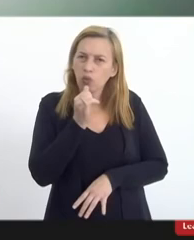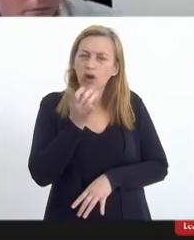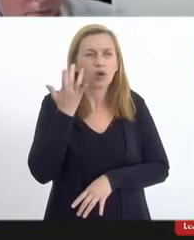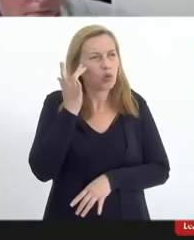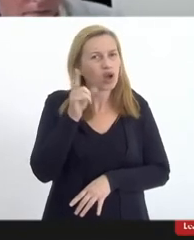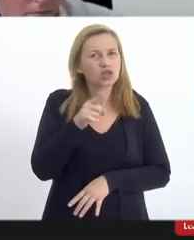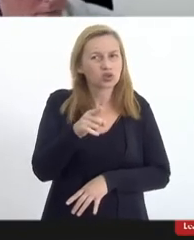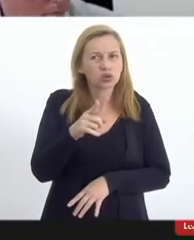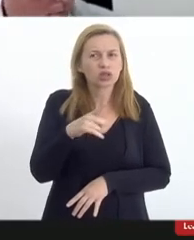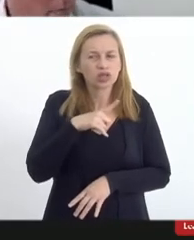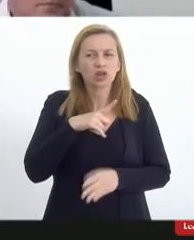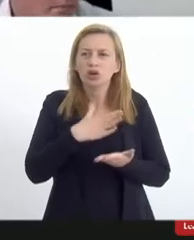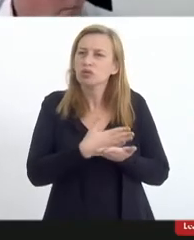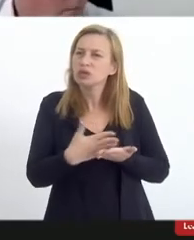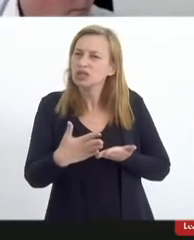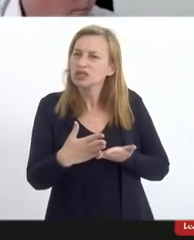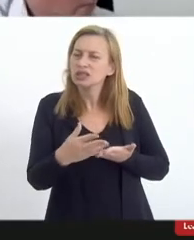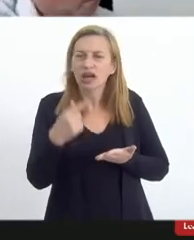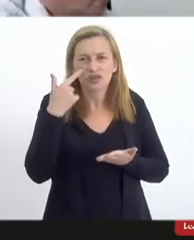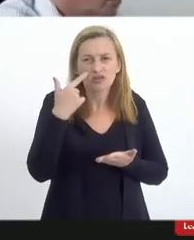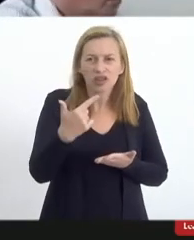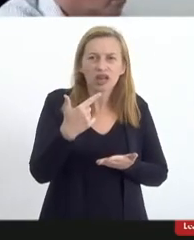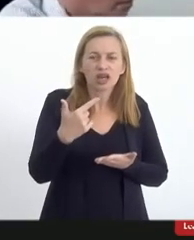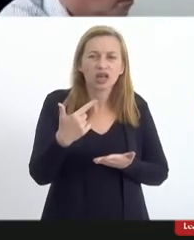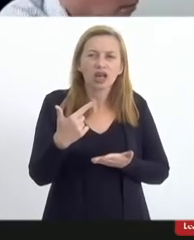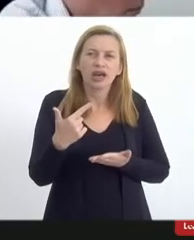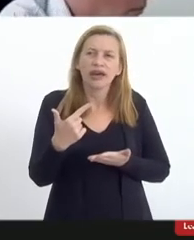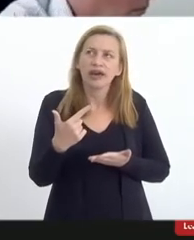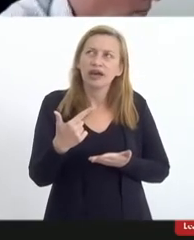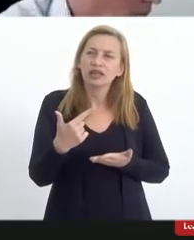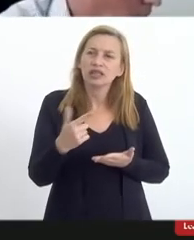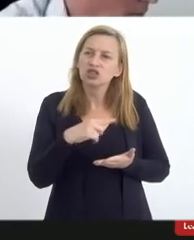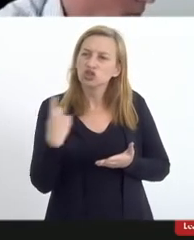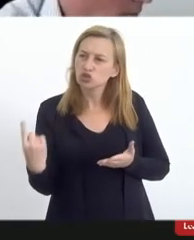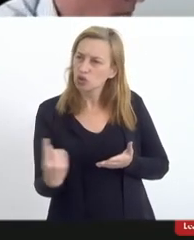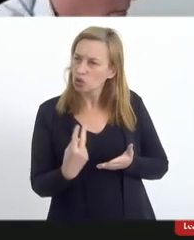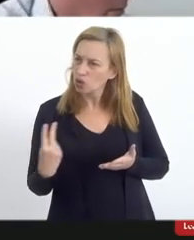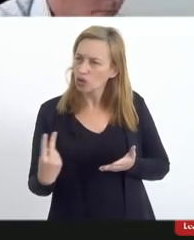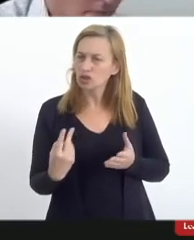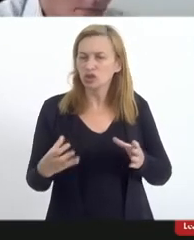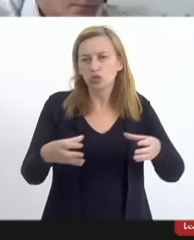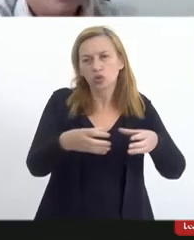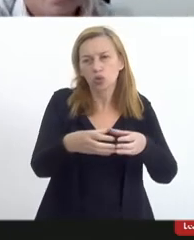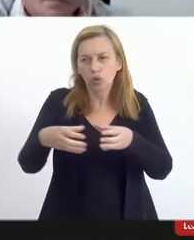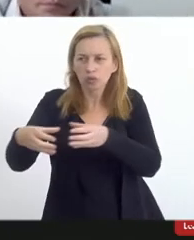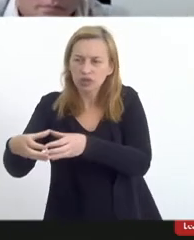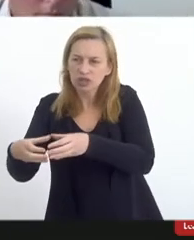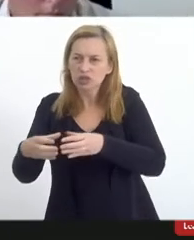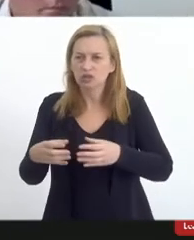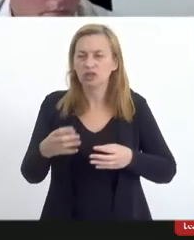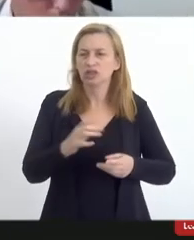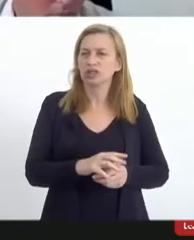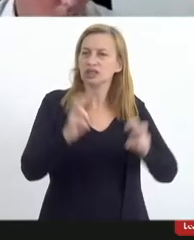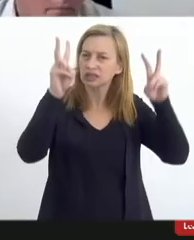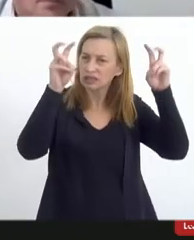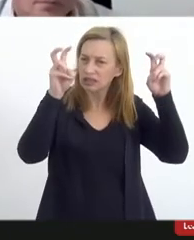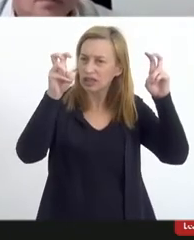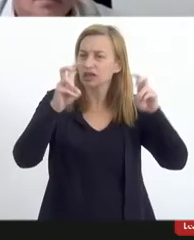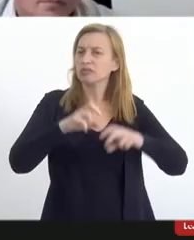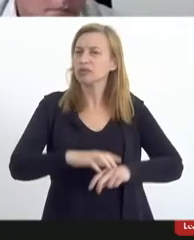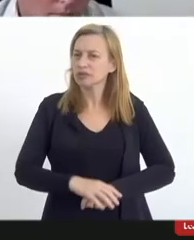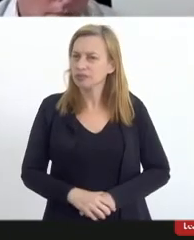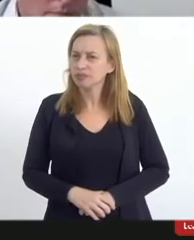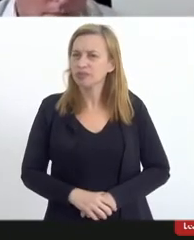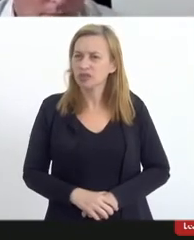acho que a gente tem que começar a tratar nas nossas comissões permanentes e temáticas o tema